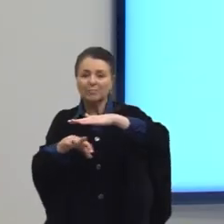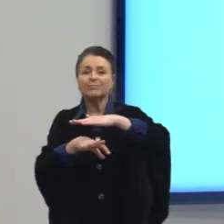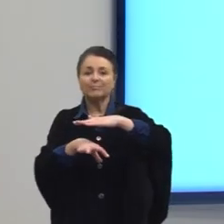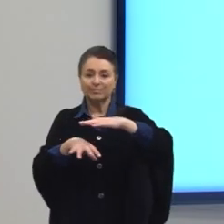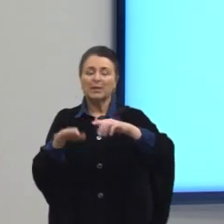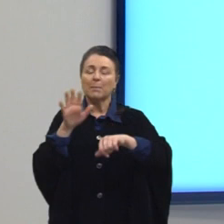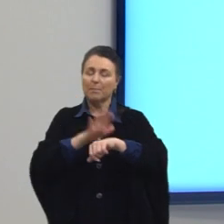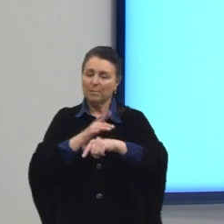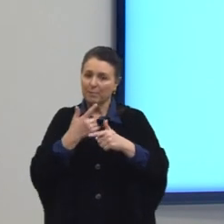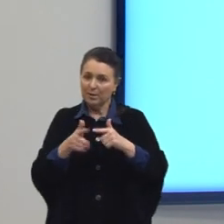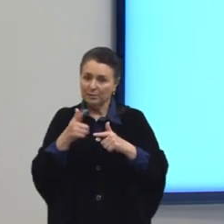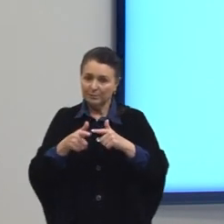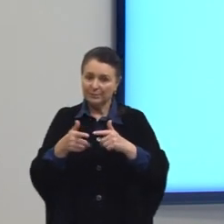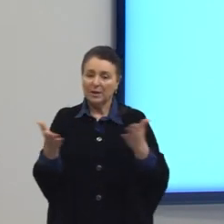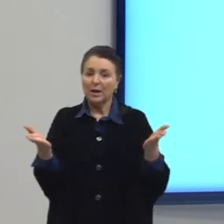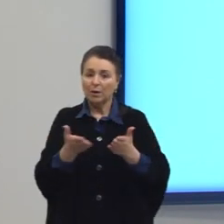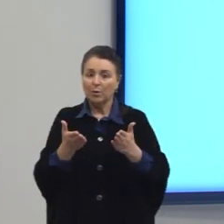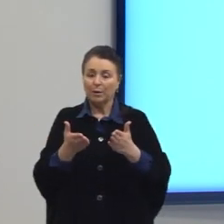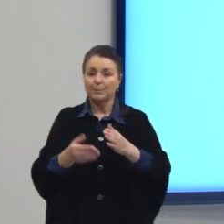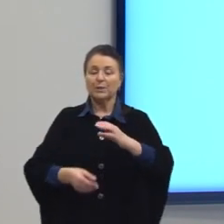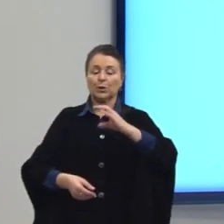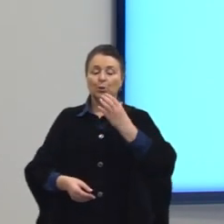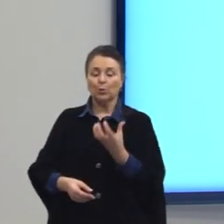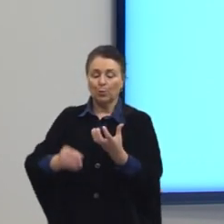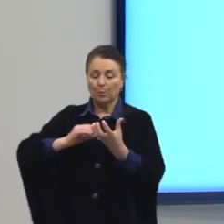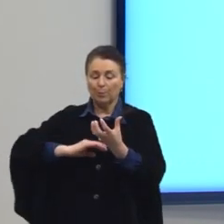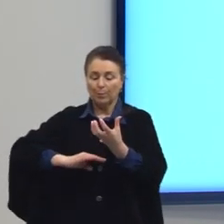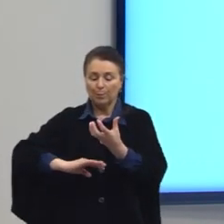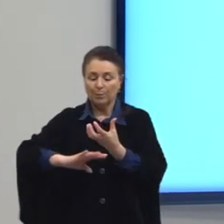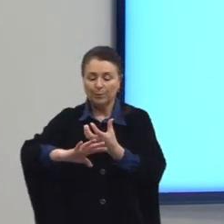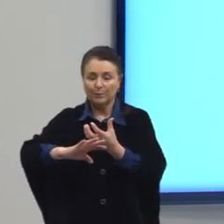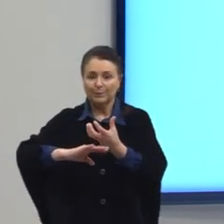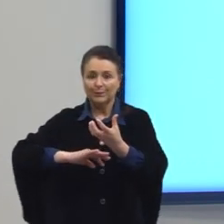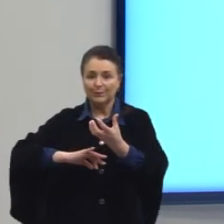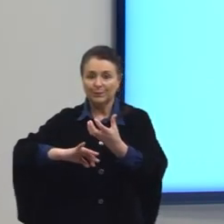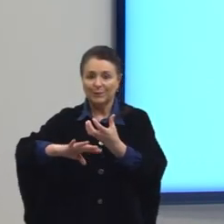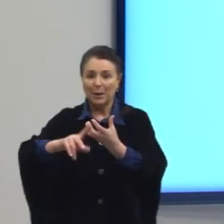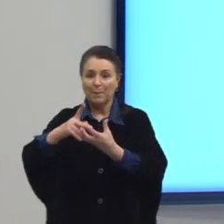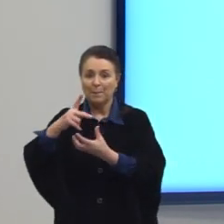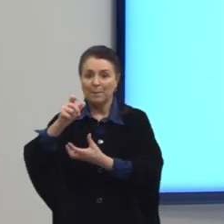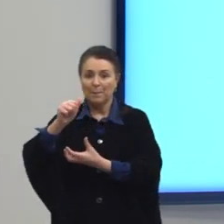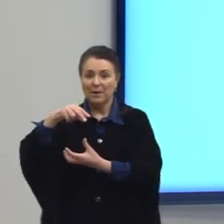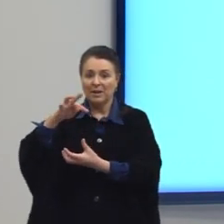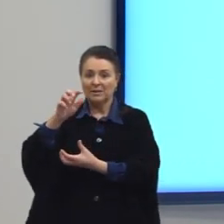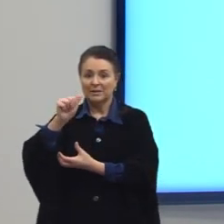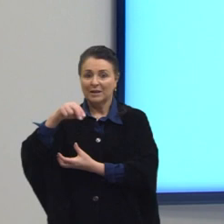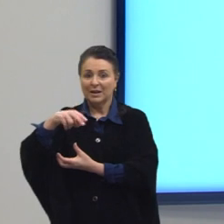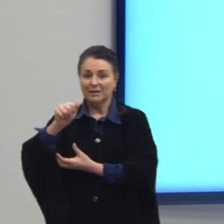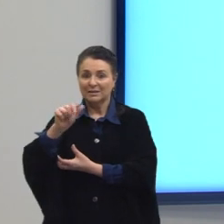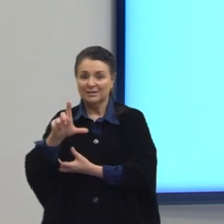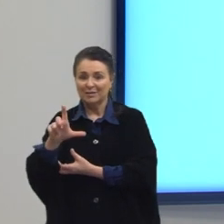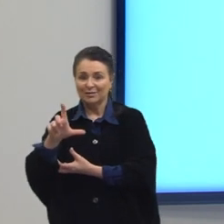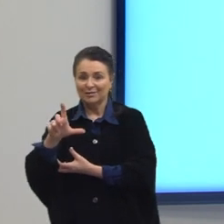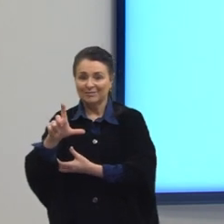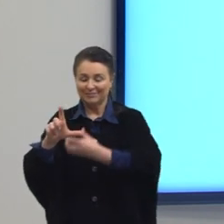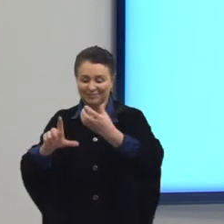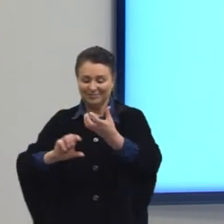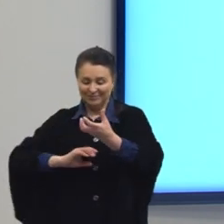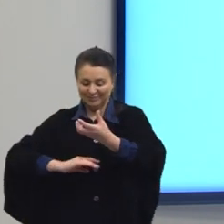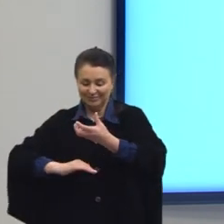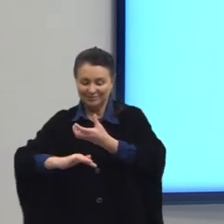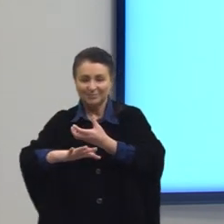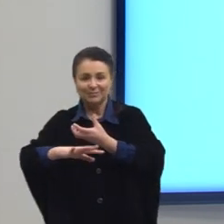No bioma Pantanal, na ausência de desmatamento, vai que não tem desmatamento, né? Mas